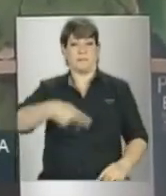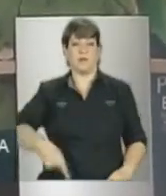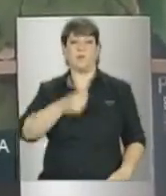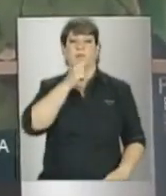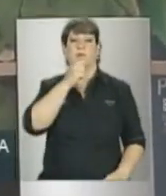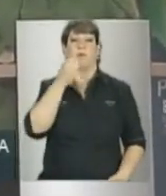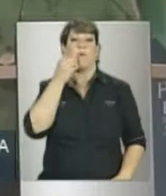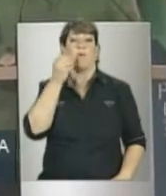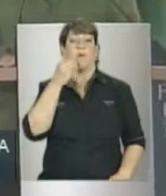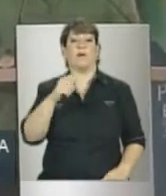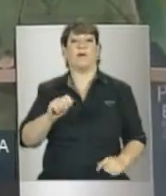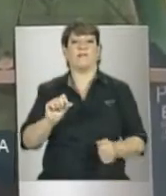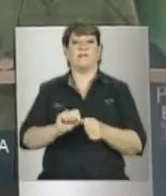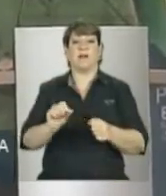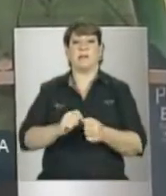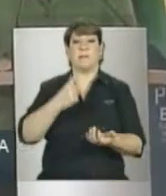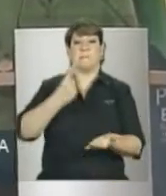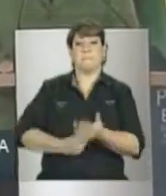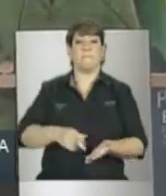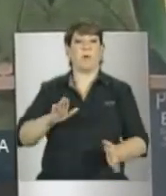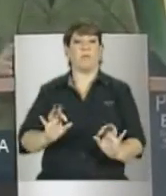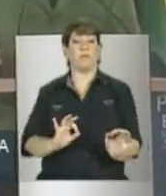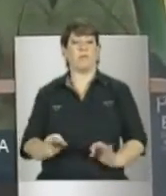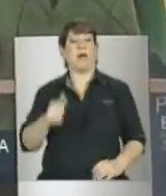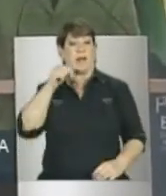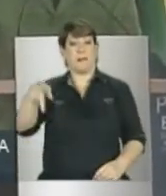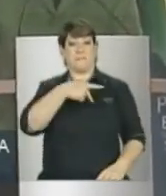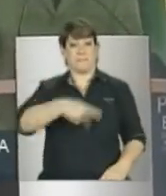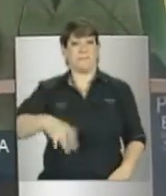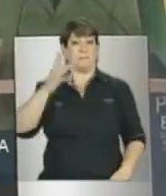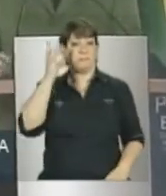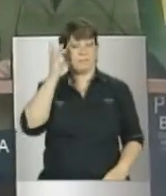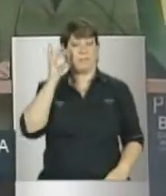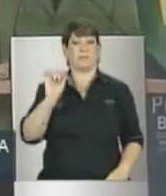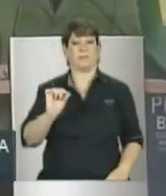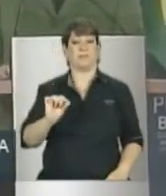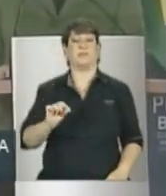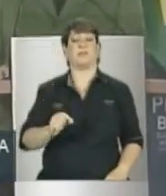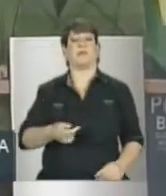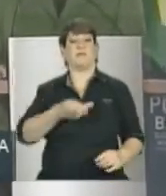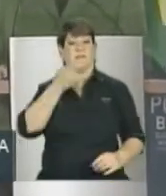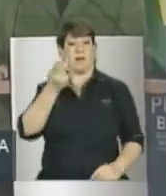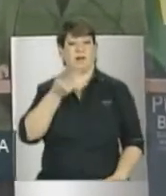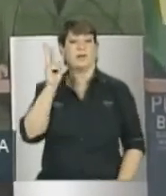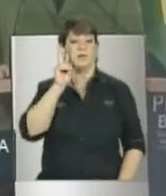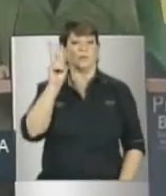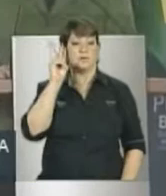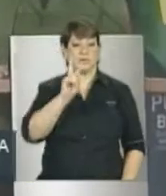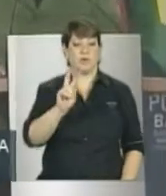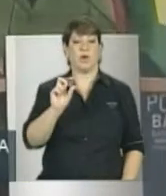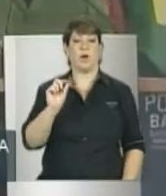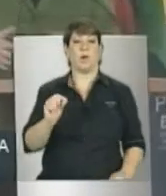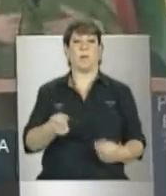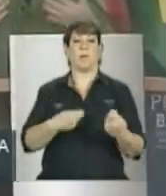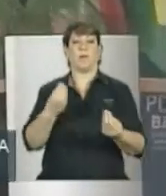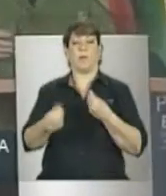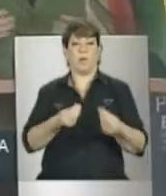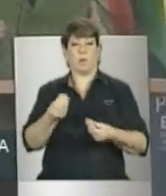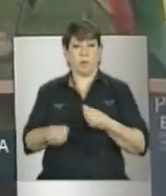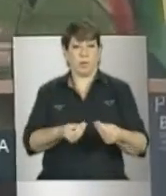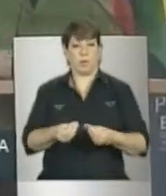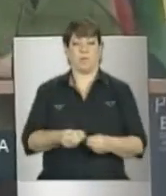presidenta do Brasil manifestou a sua preocupação com a expansão monetária, que